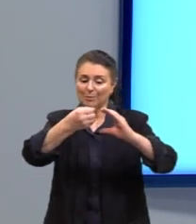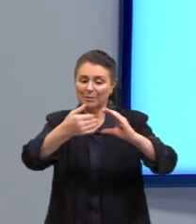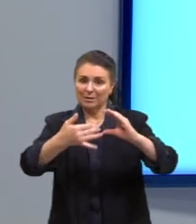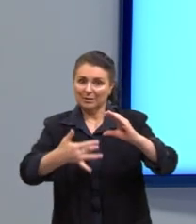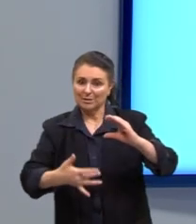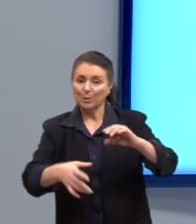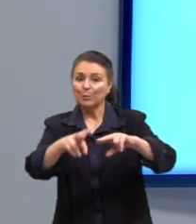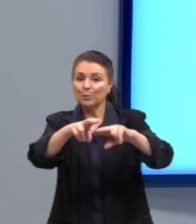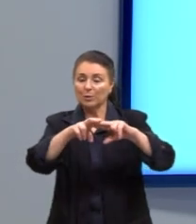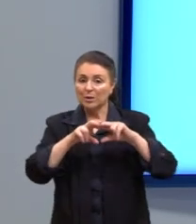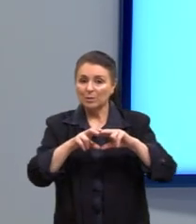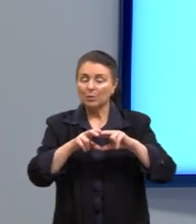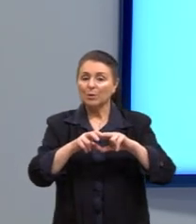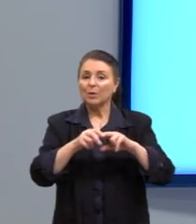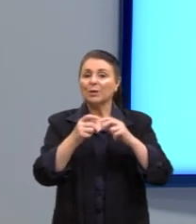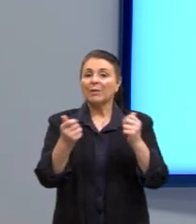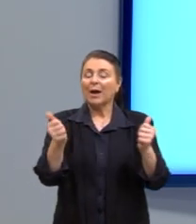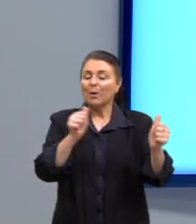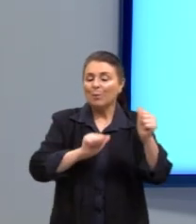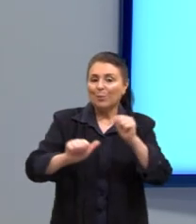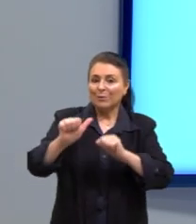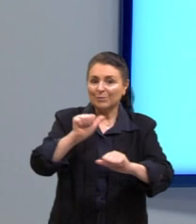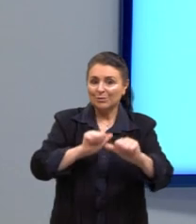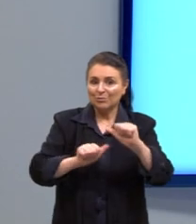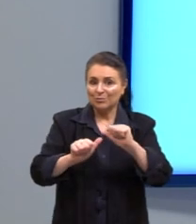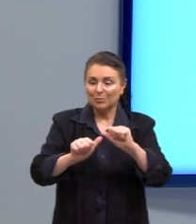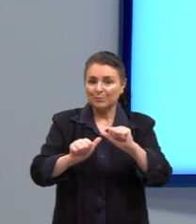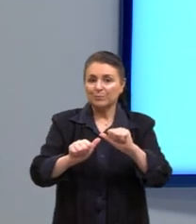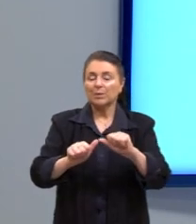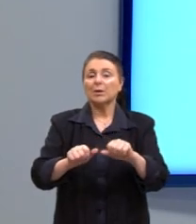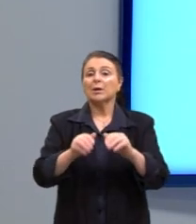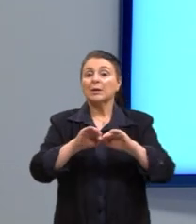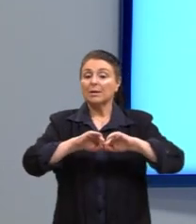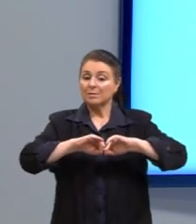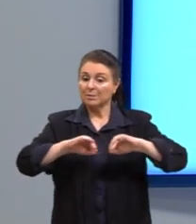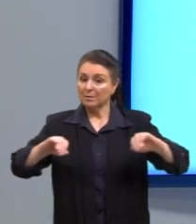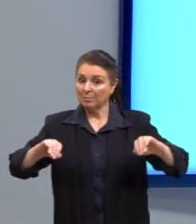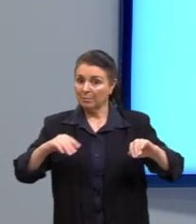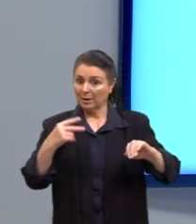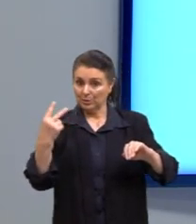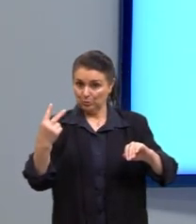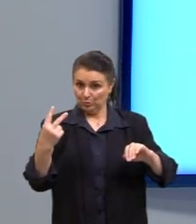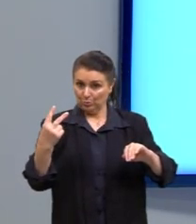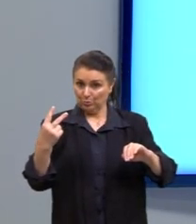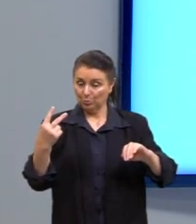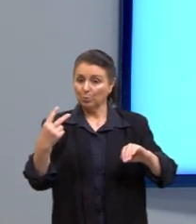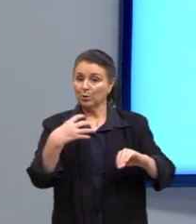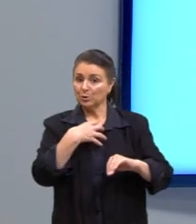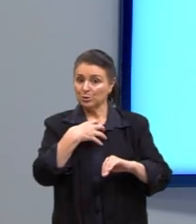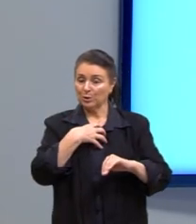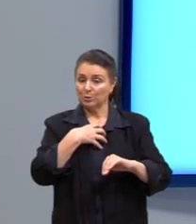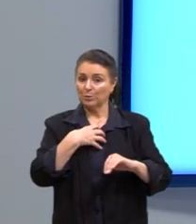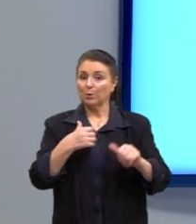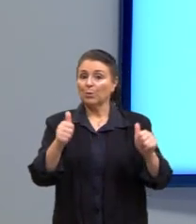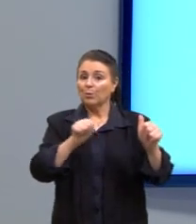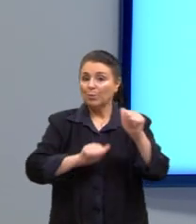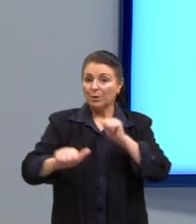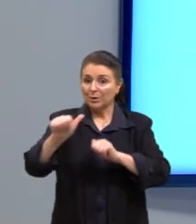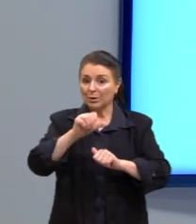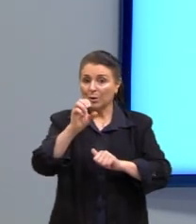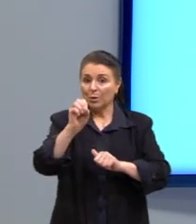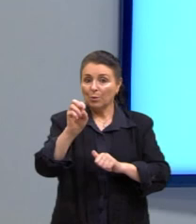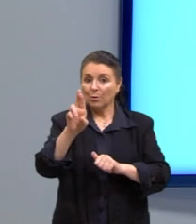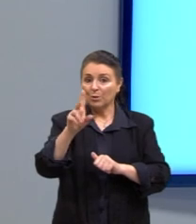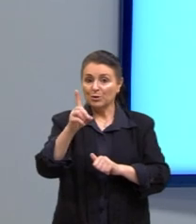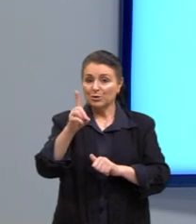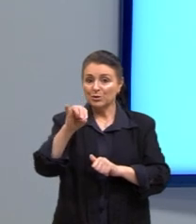a qualitativa. E aí também nós podemos separar de duas formas. A qualitativa ordinal